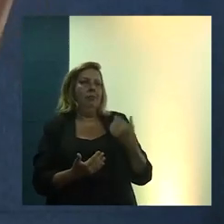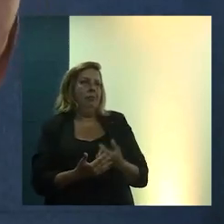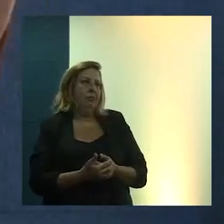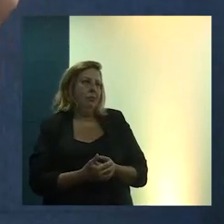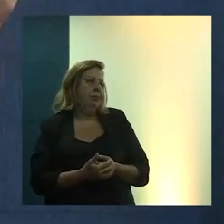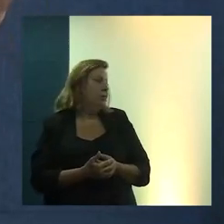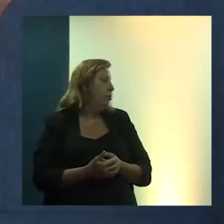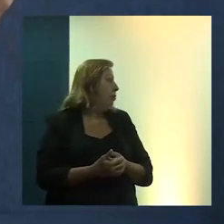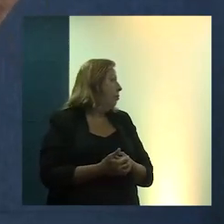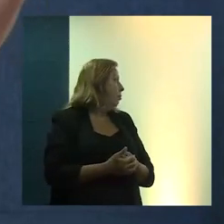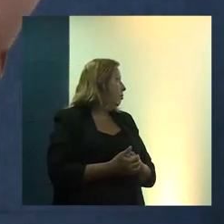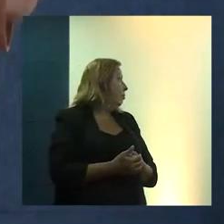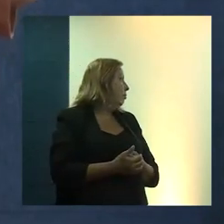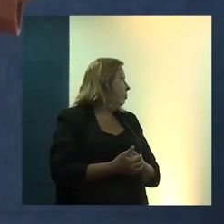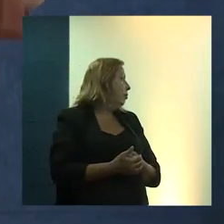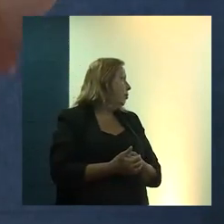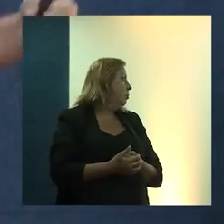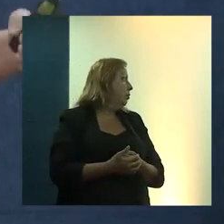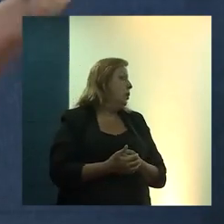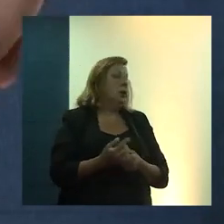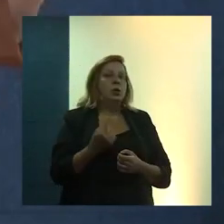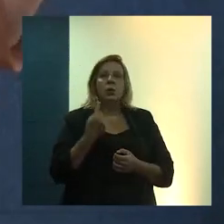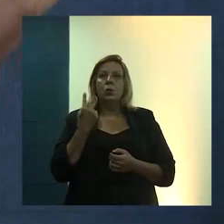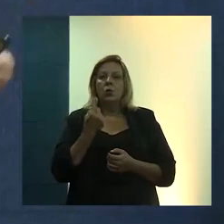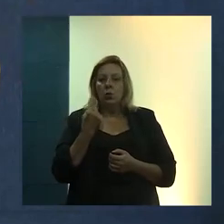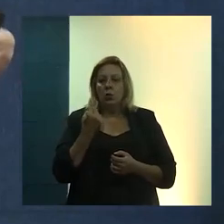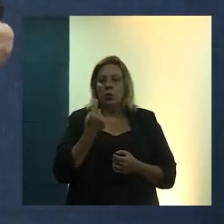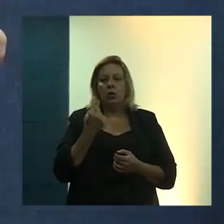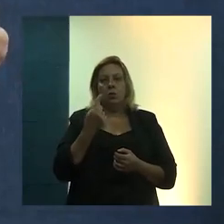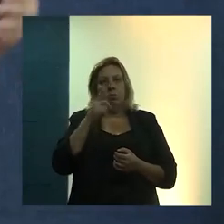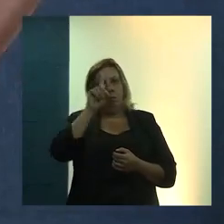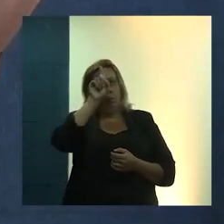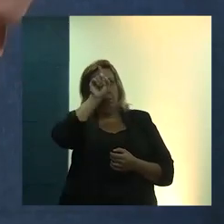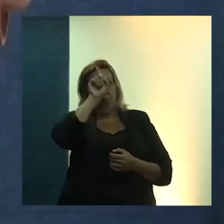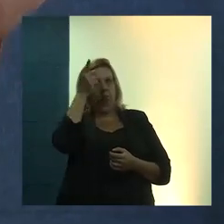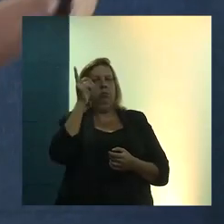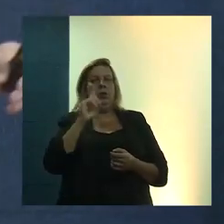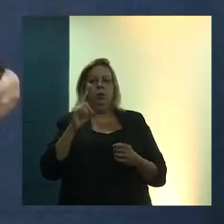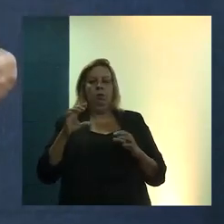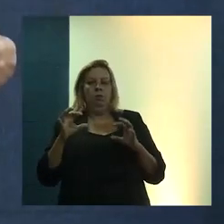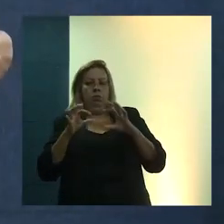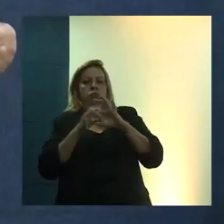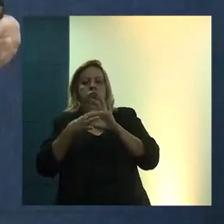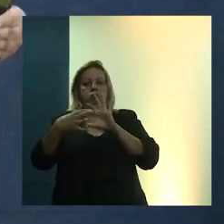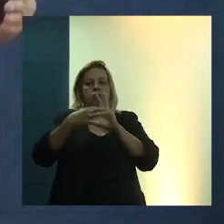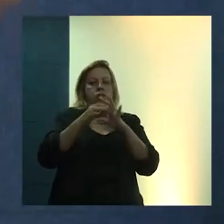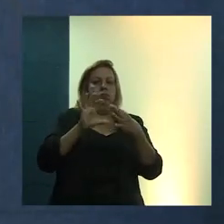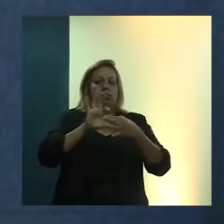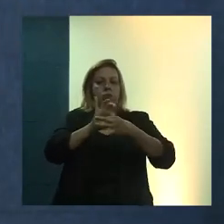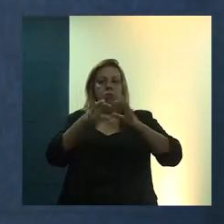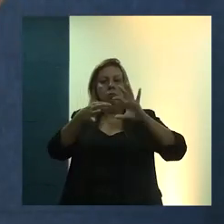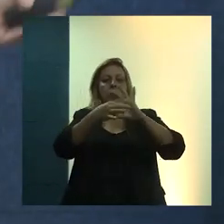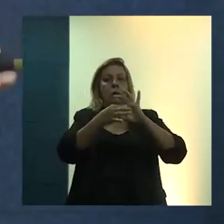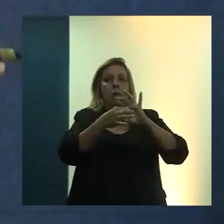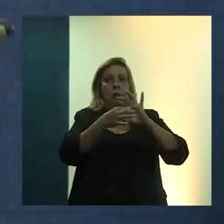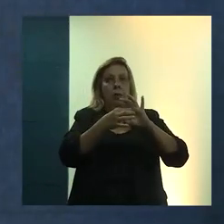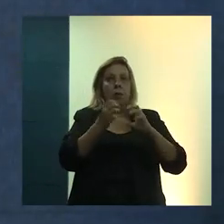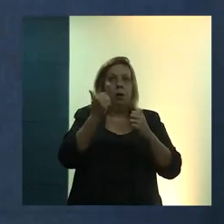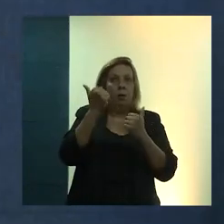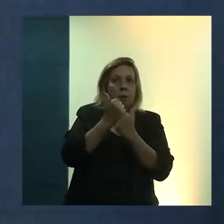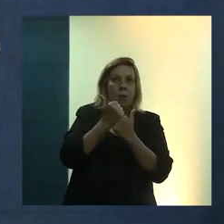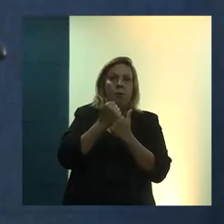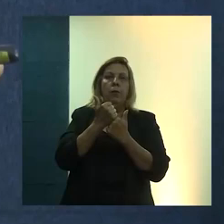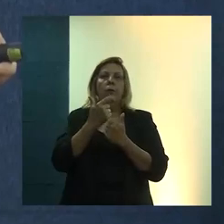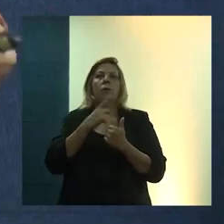não se fez sozinho. Nós tivemos em rede, com muitas outras contribuições, eu elegi aqui as principais, o Centro de